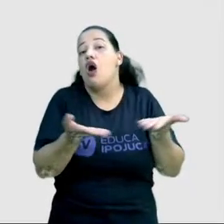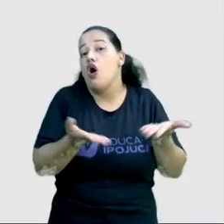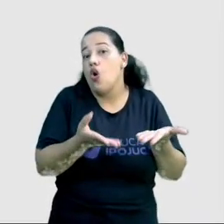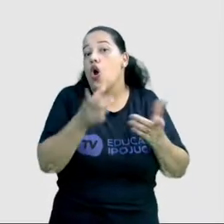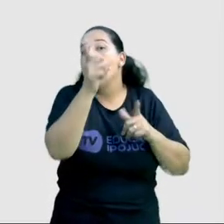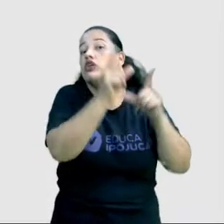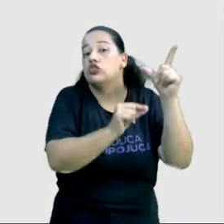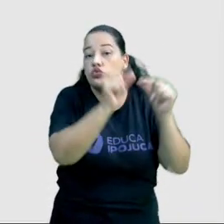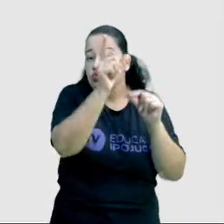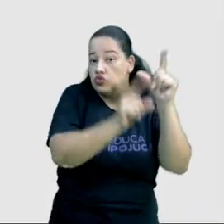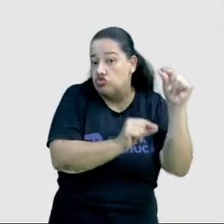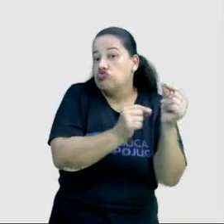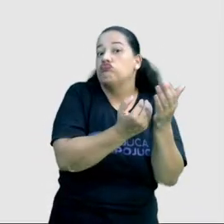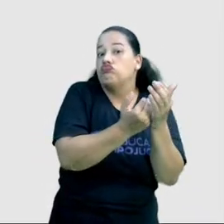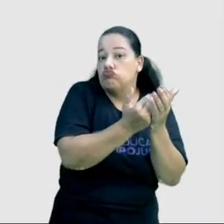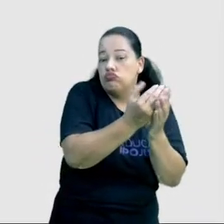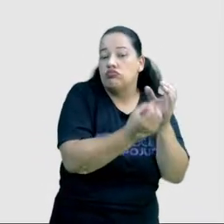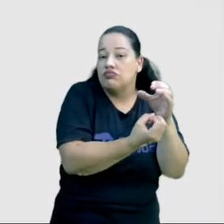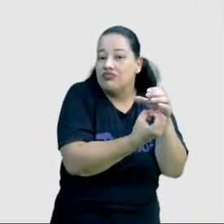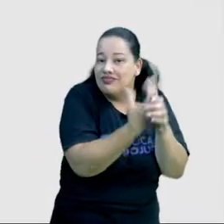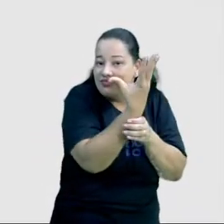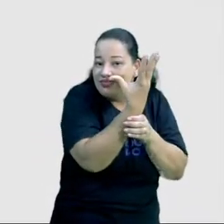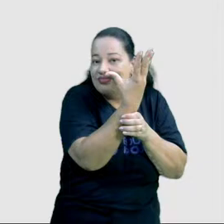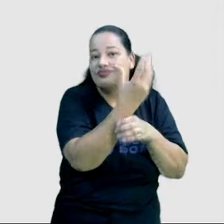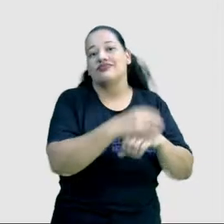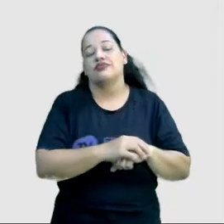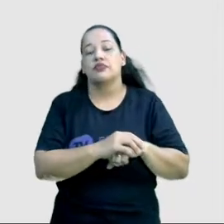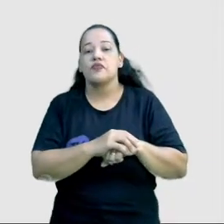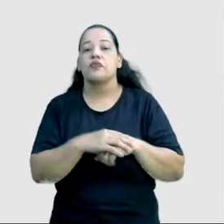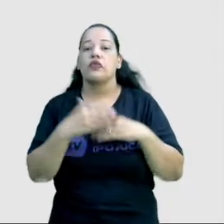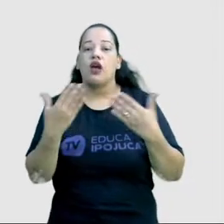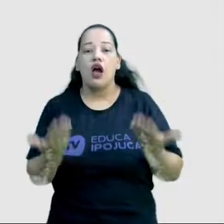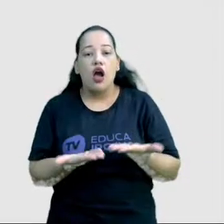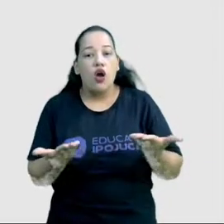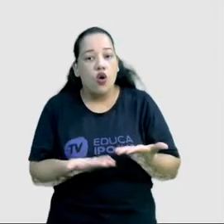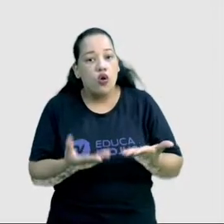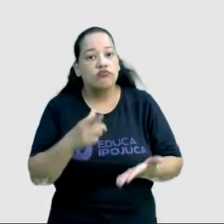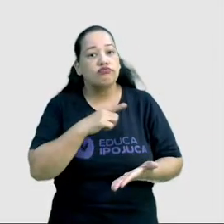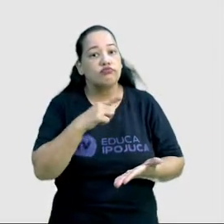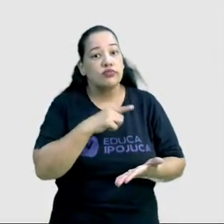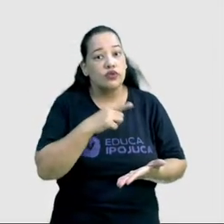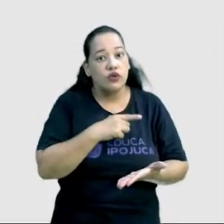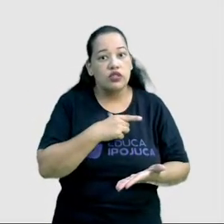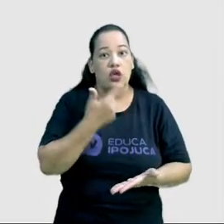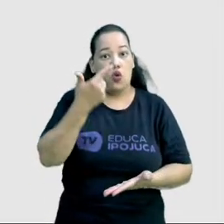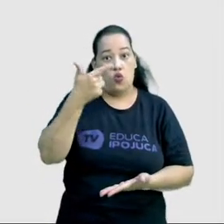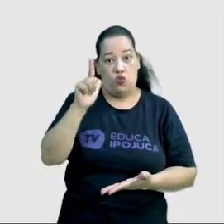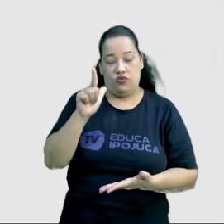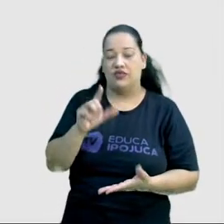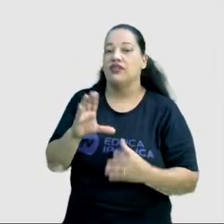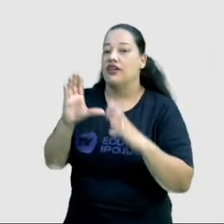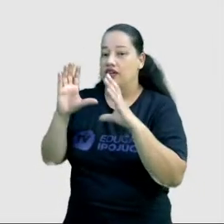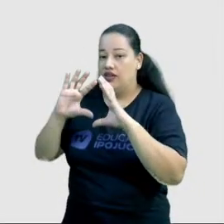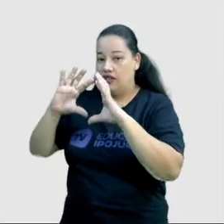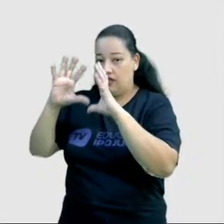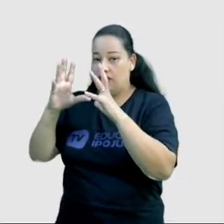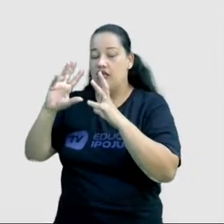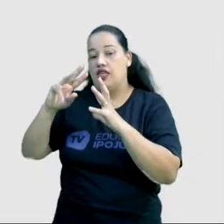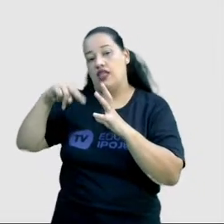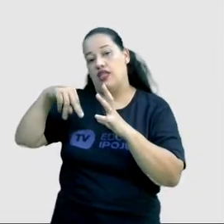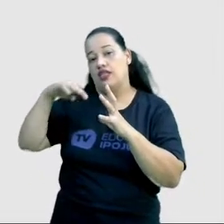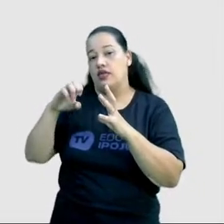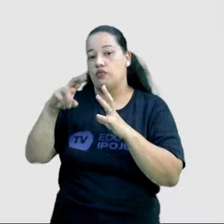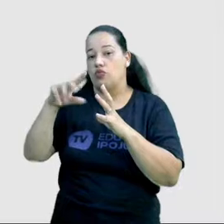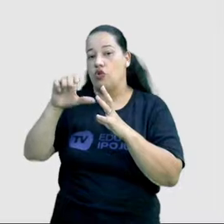estrelas, se geram estrelas. Agora, quando eu tenho as nebulosas coletárias, que vocês podem ver que ela tem uma cor